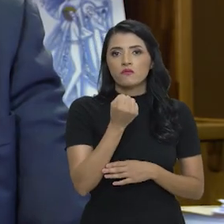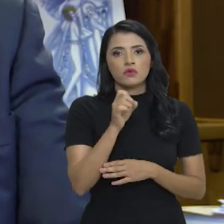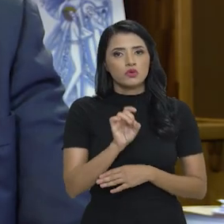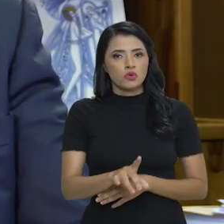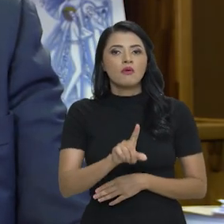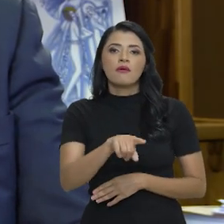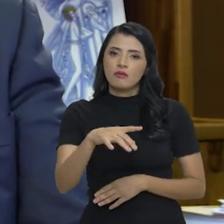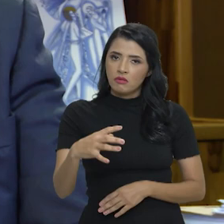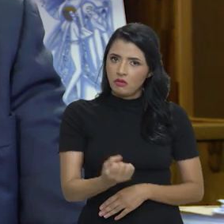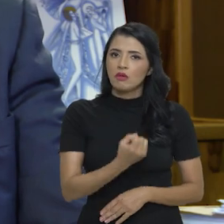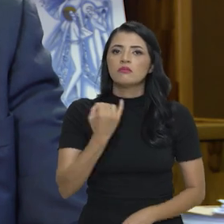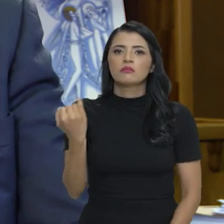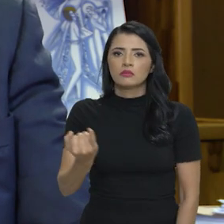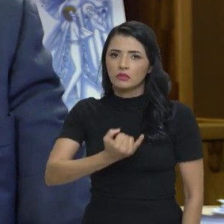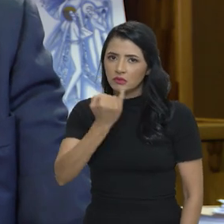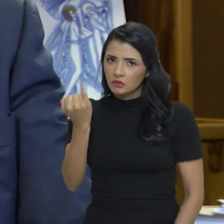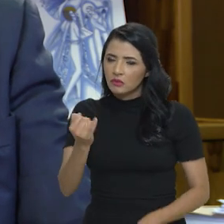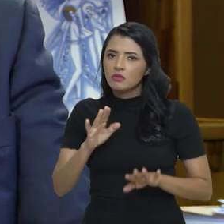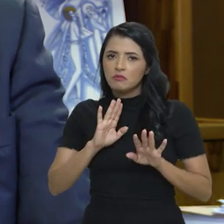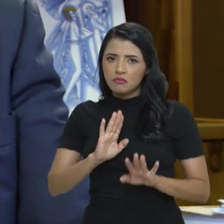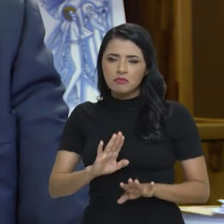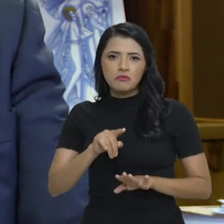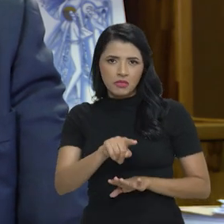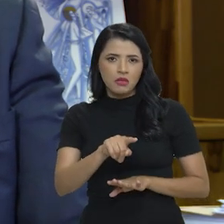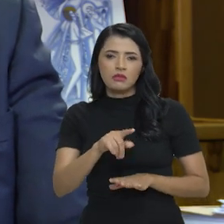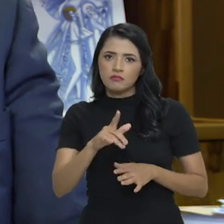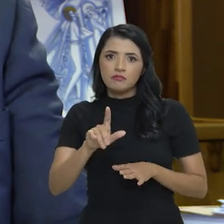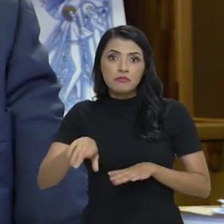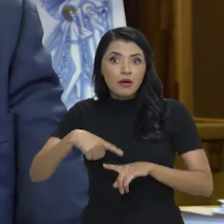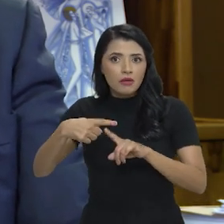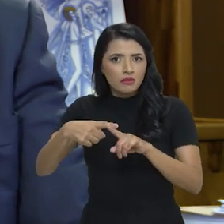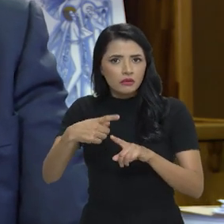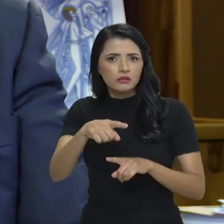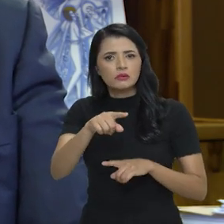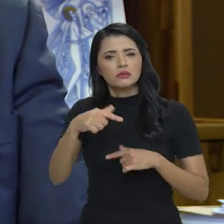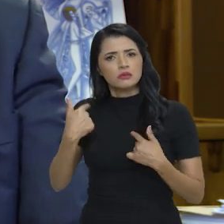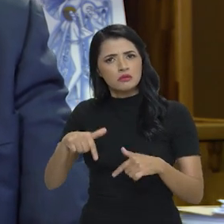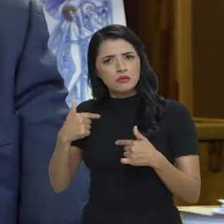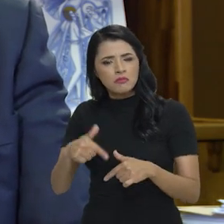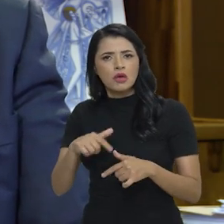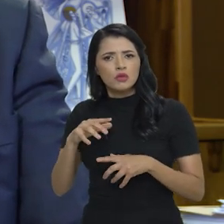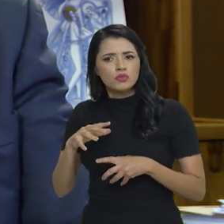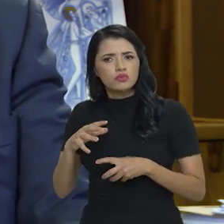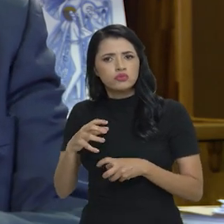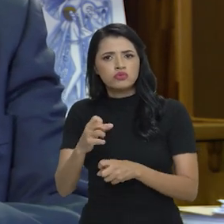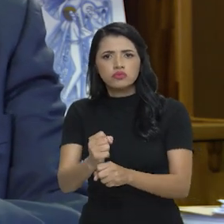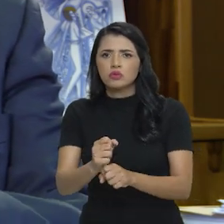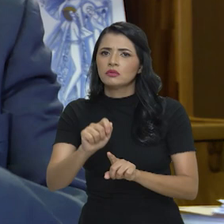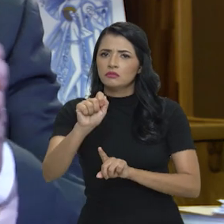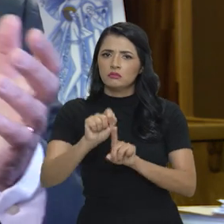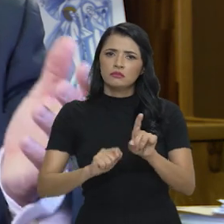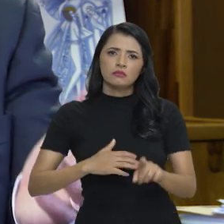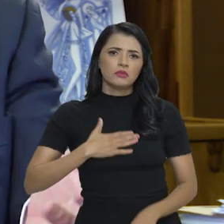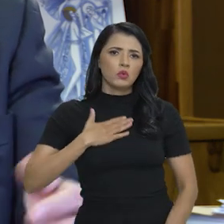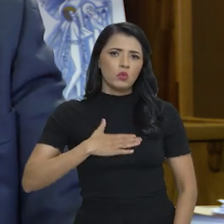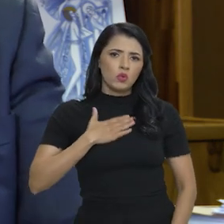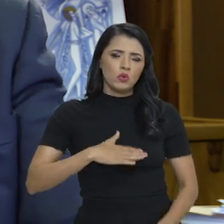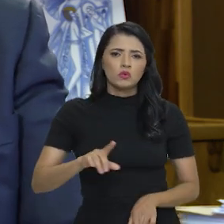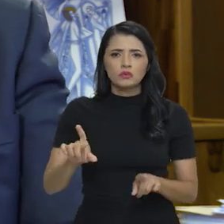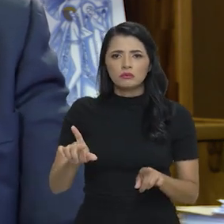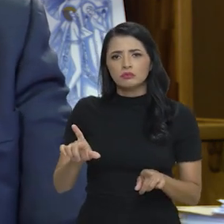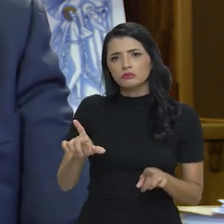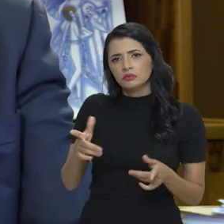resgate. O resgate é fundamental, é importante, e esta operação, o resumo do mês de